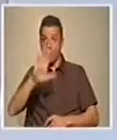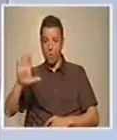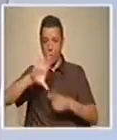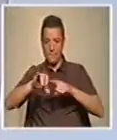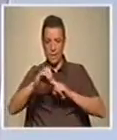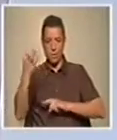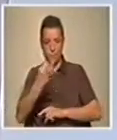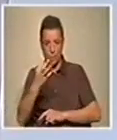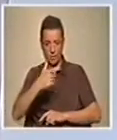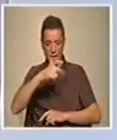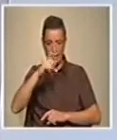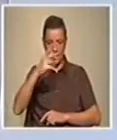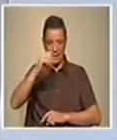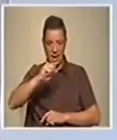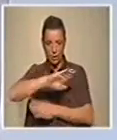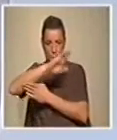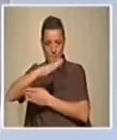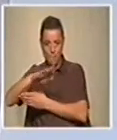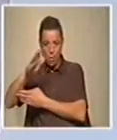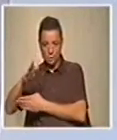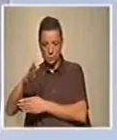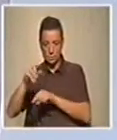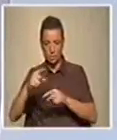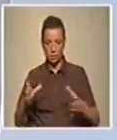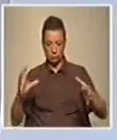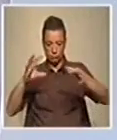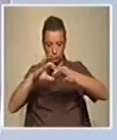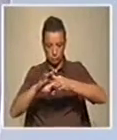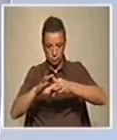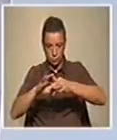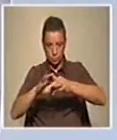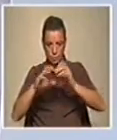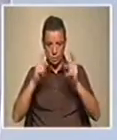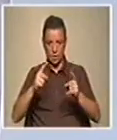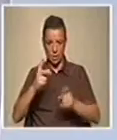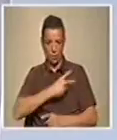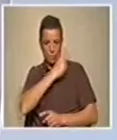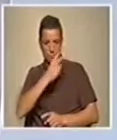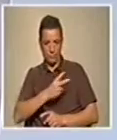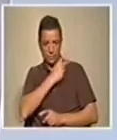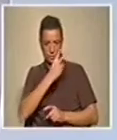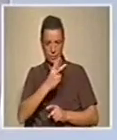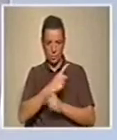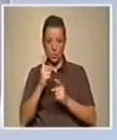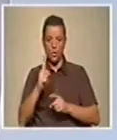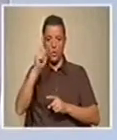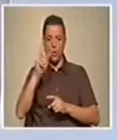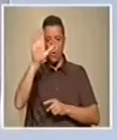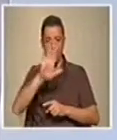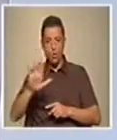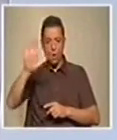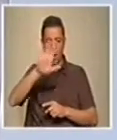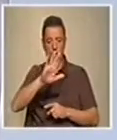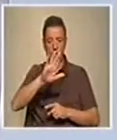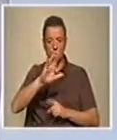do Minho, do Porto e também Trás-os-Montes, muito recentemente uniram-se num consórcio universitário, o consórcio universitário do norte, que